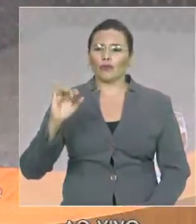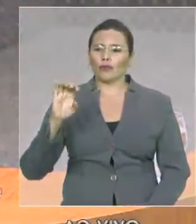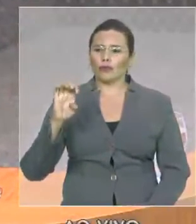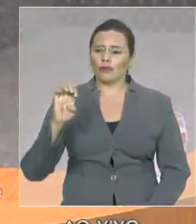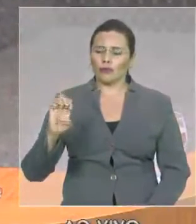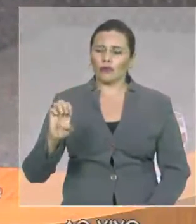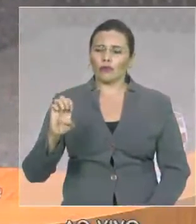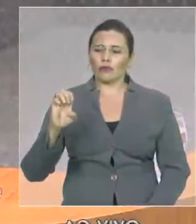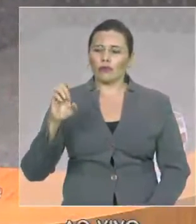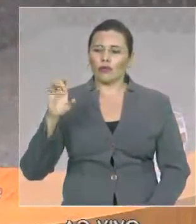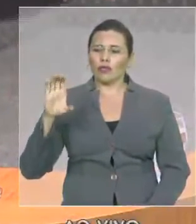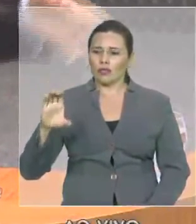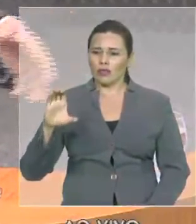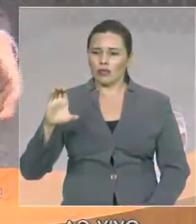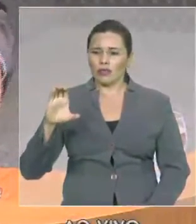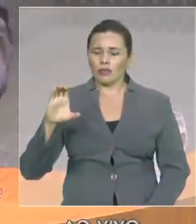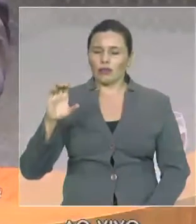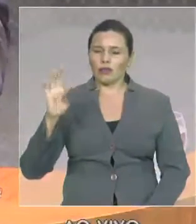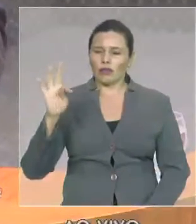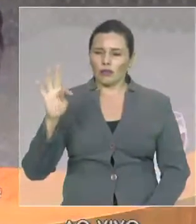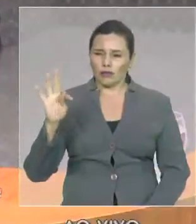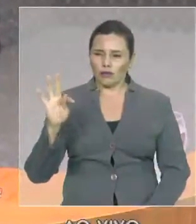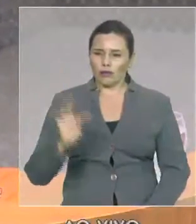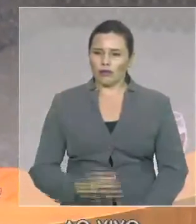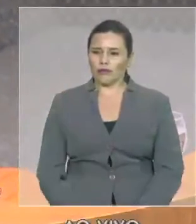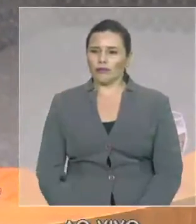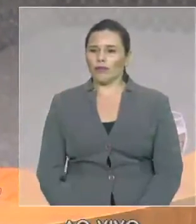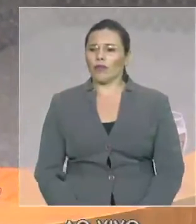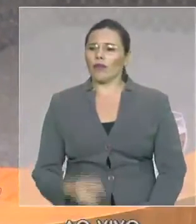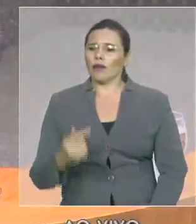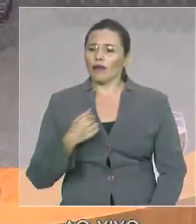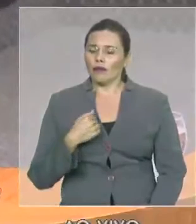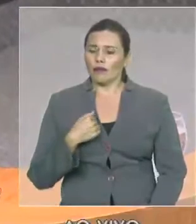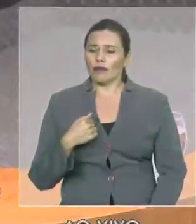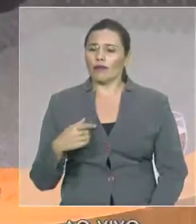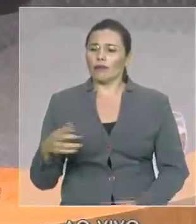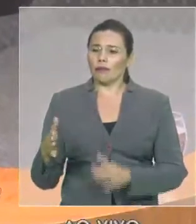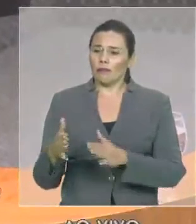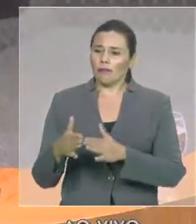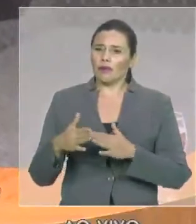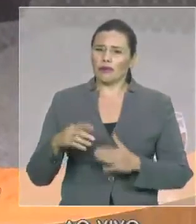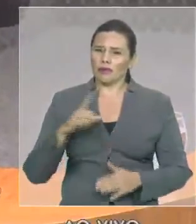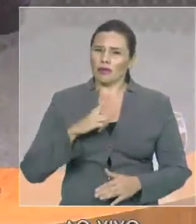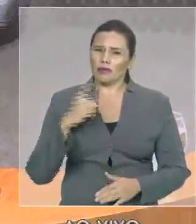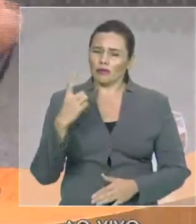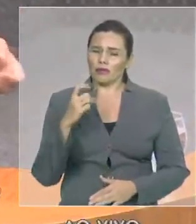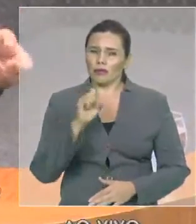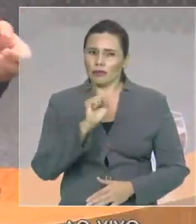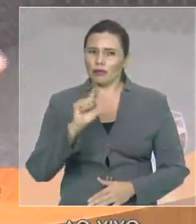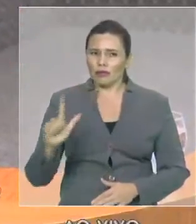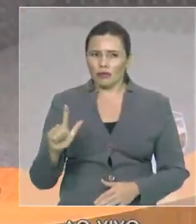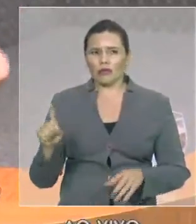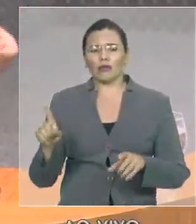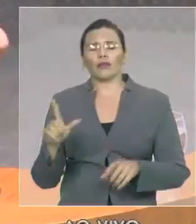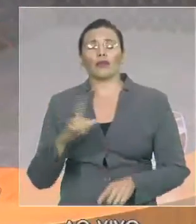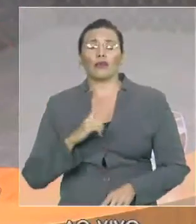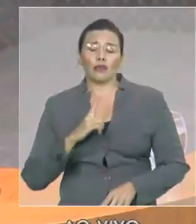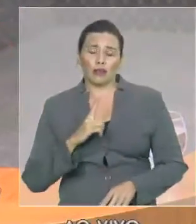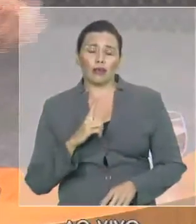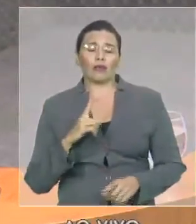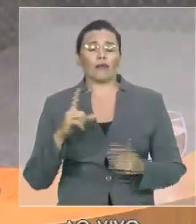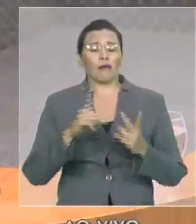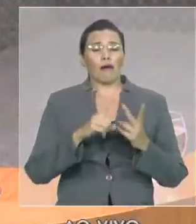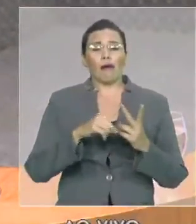tempo integral com educação tecnológica e profissional sendo uma em São Luís uma em Bacabeira e uma na cidade de Pindaré